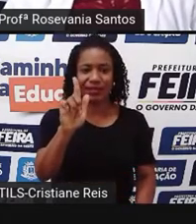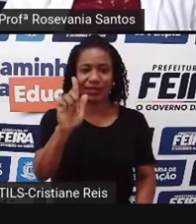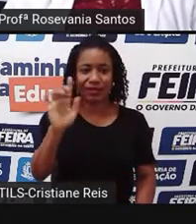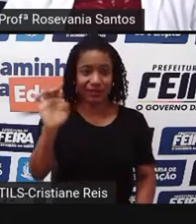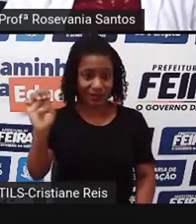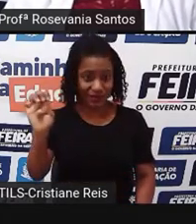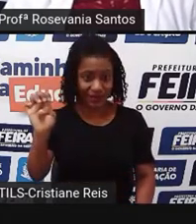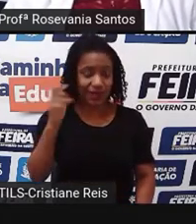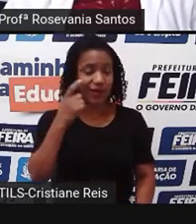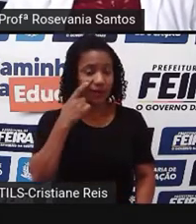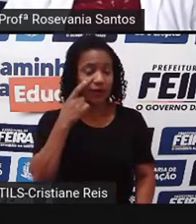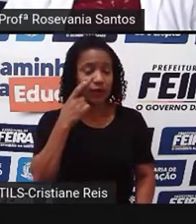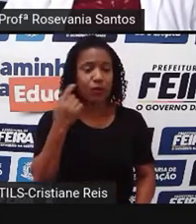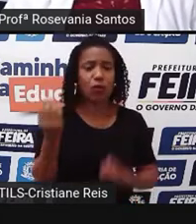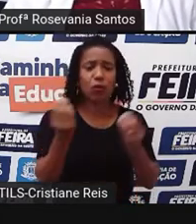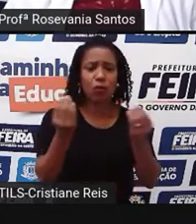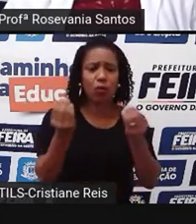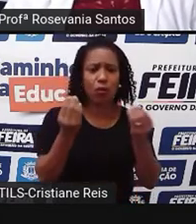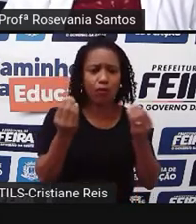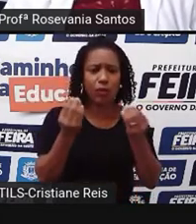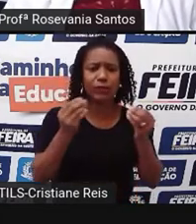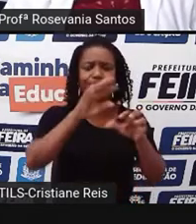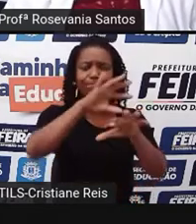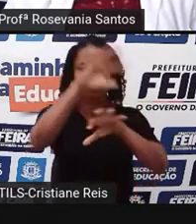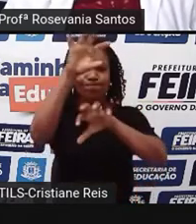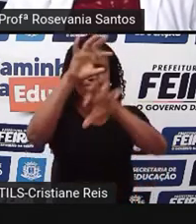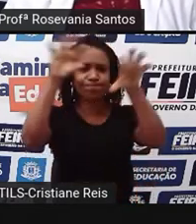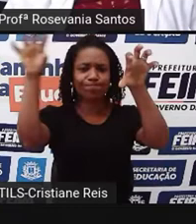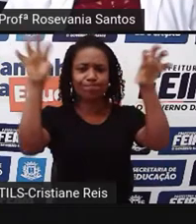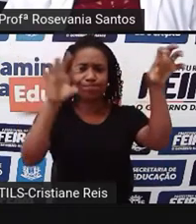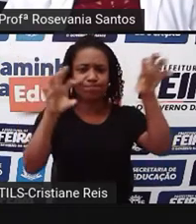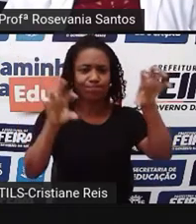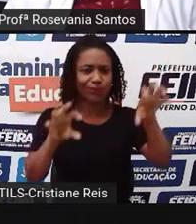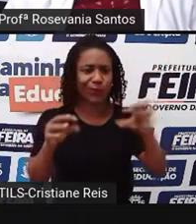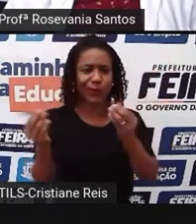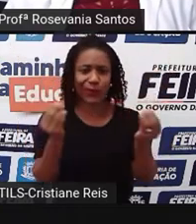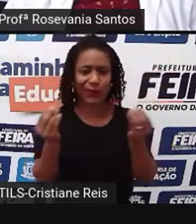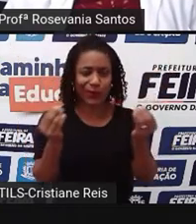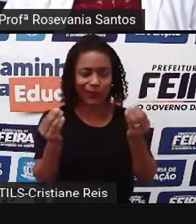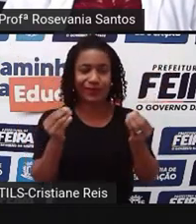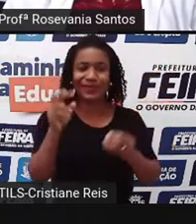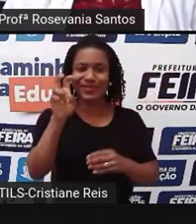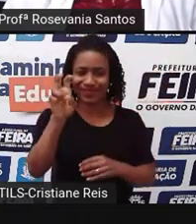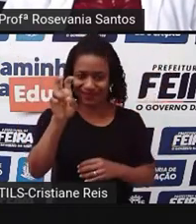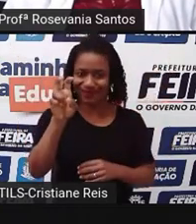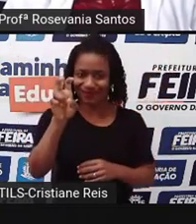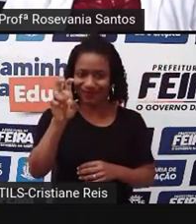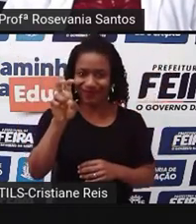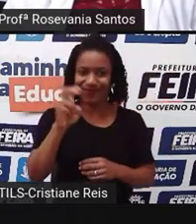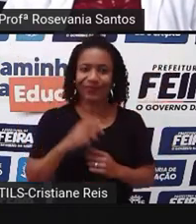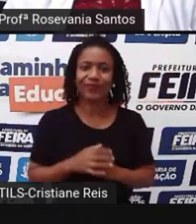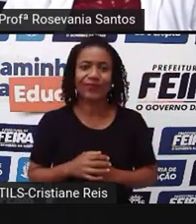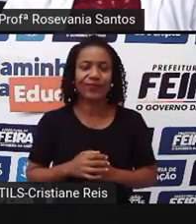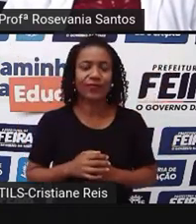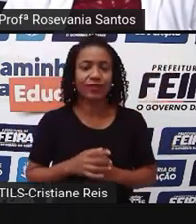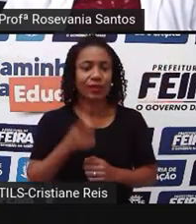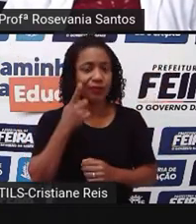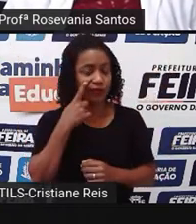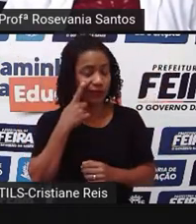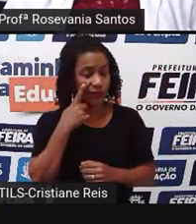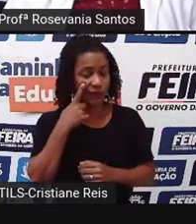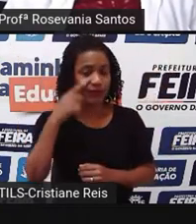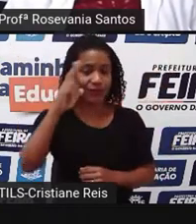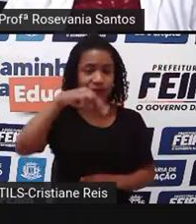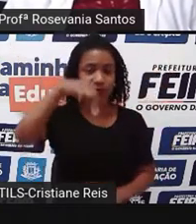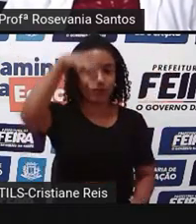né? Os critérios que eles utilizaram. Então, o IBGE dividiu a gente assim. Eu falei para vocês das cinco regiões, mas aí aqui, né? A nossa região norte,